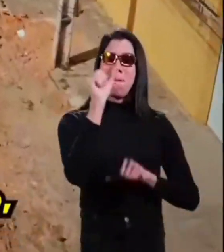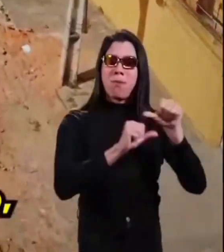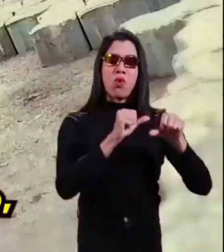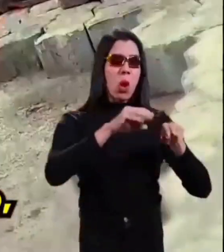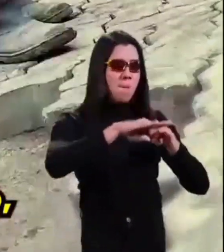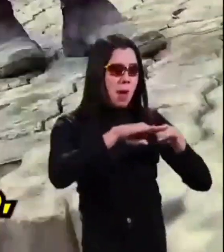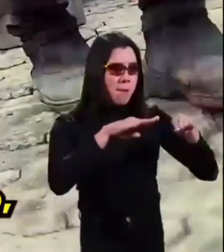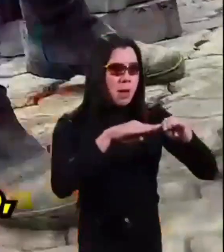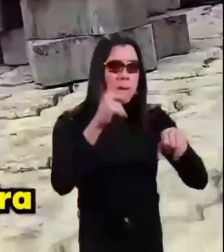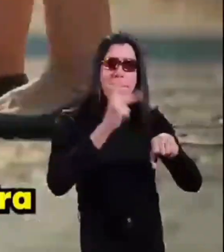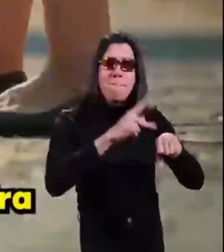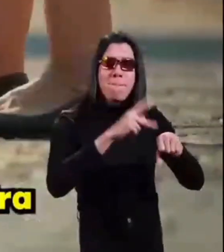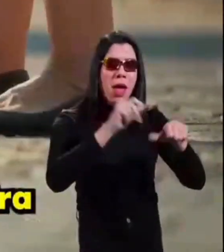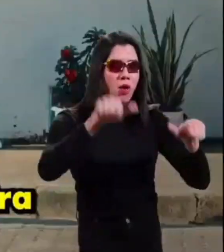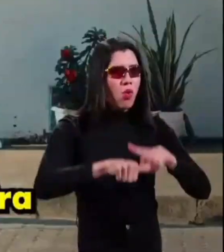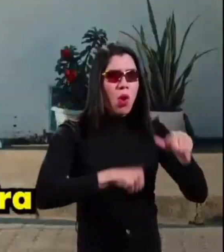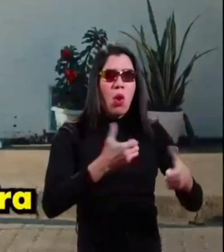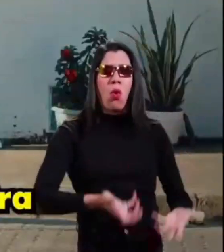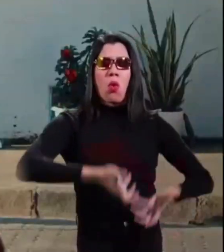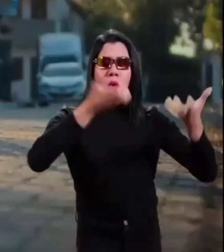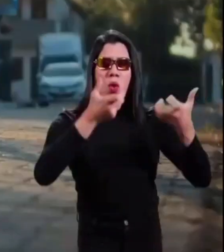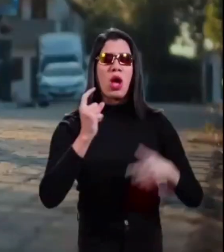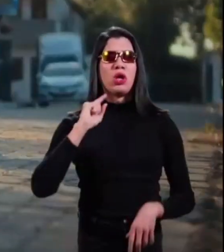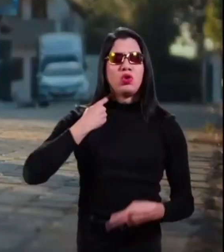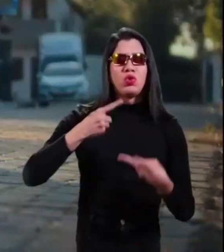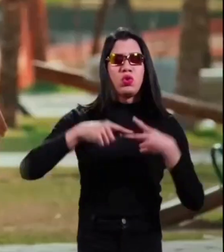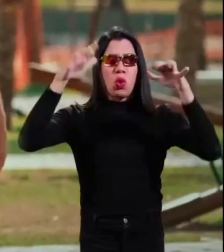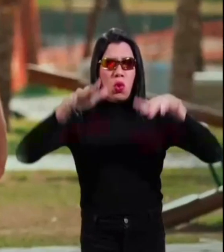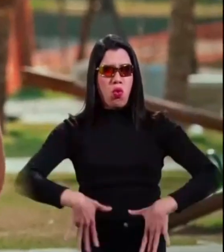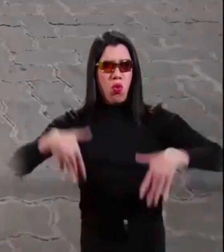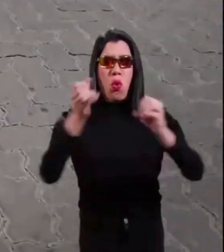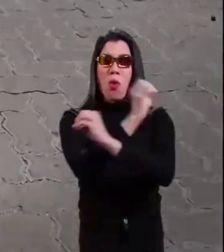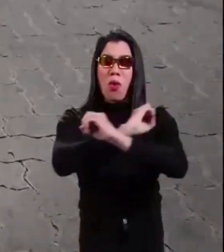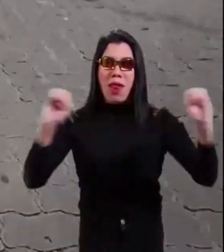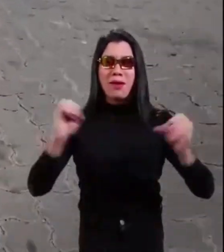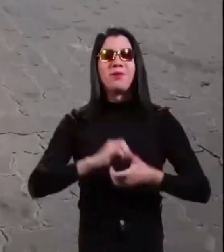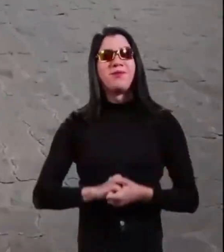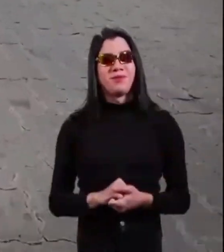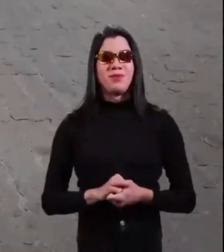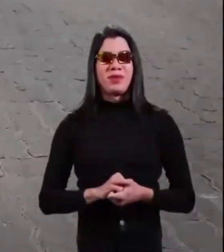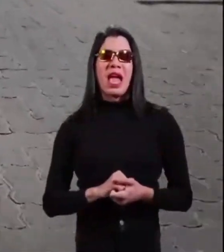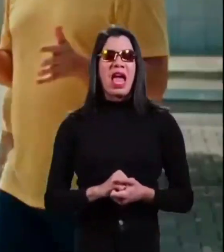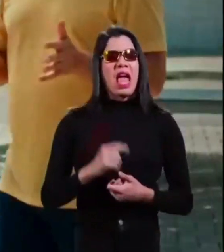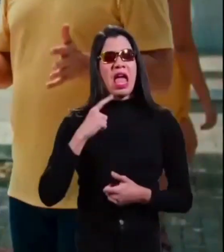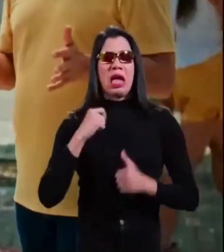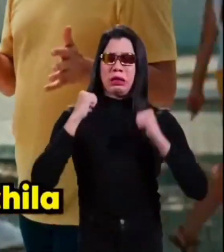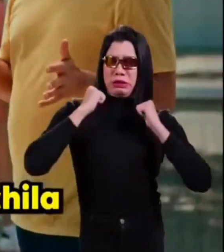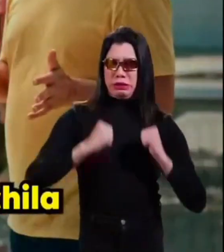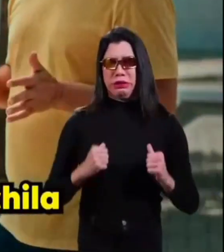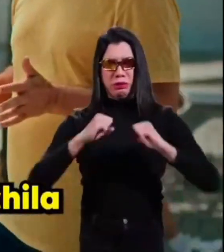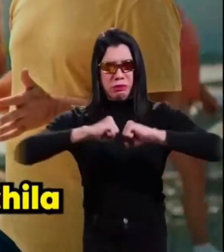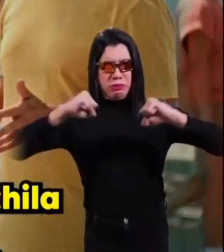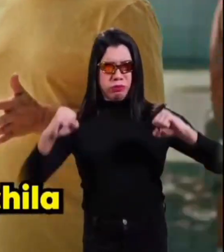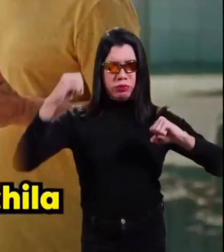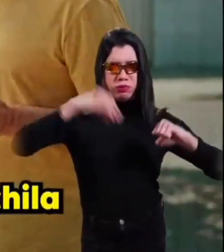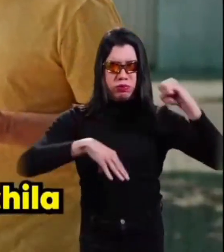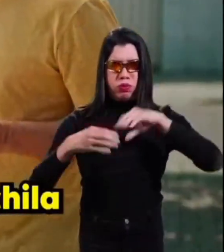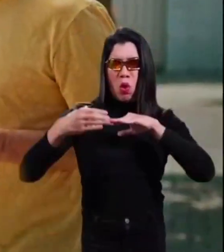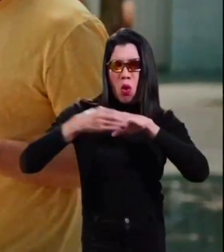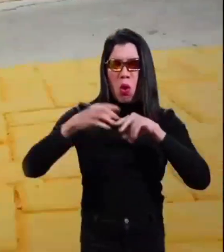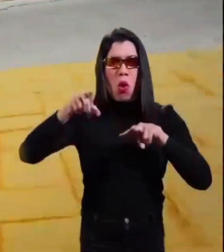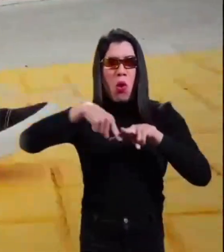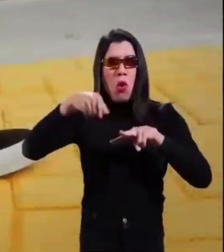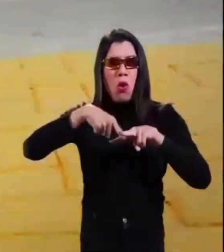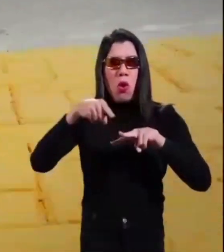cidade pelo piso de Tijolim, acabando com a sujeira e as inundações. Ei, irmão. Chega de lama. De ter que sair com sandália e tênis na